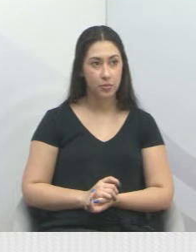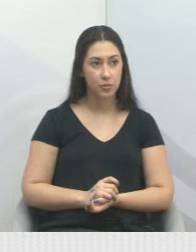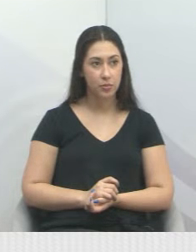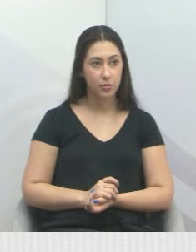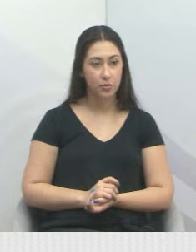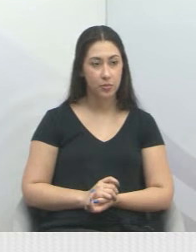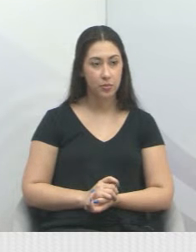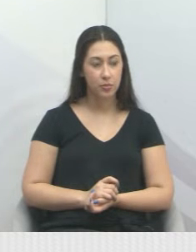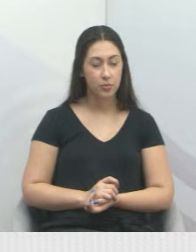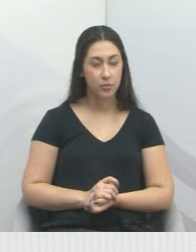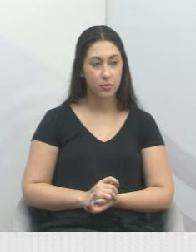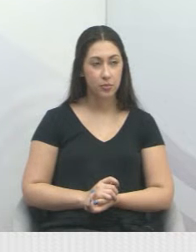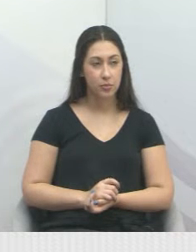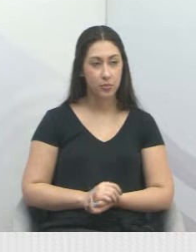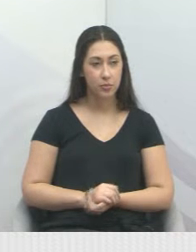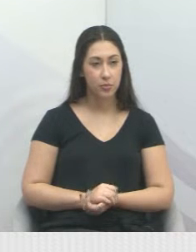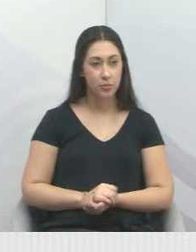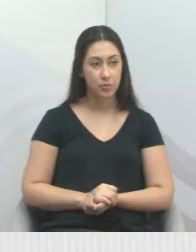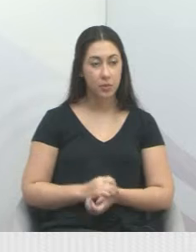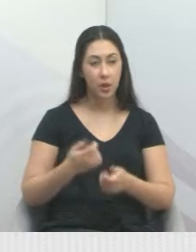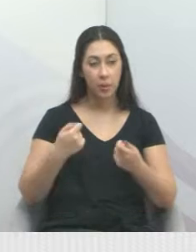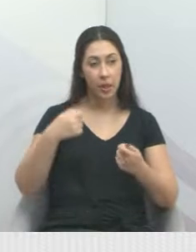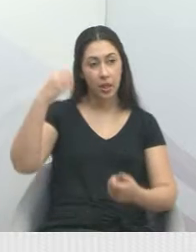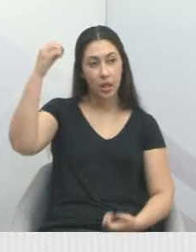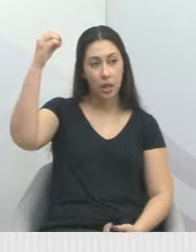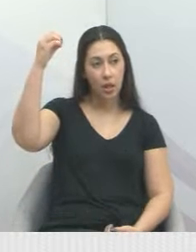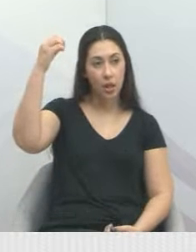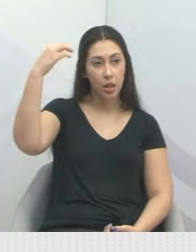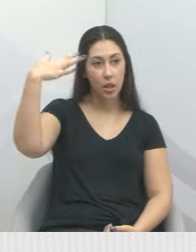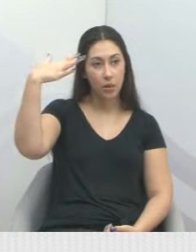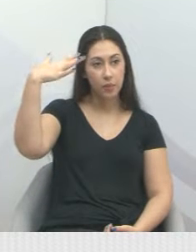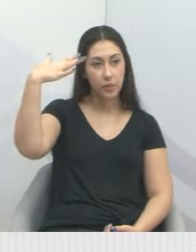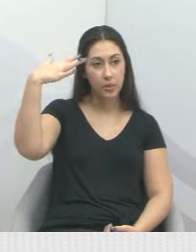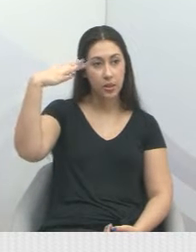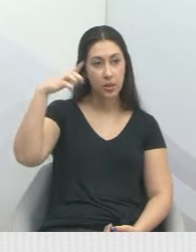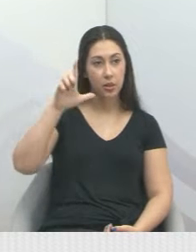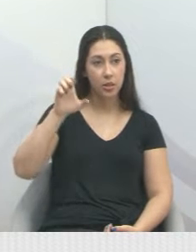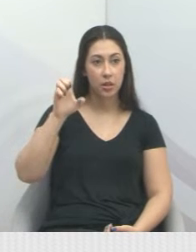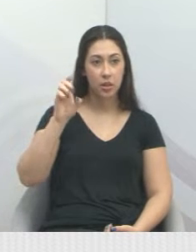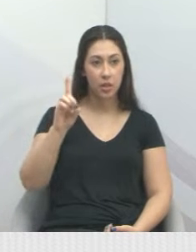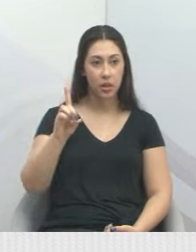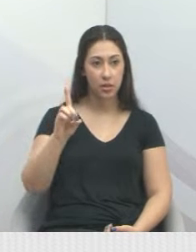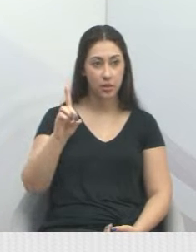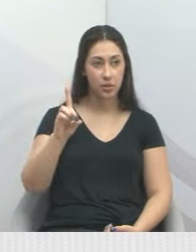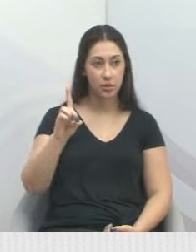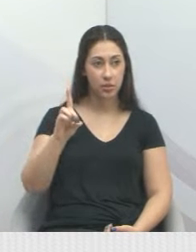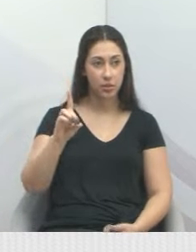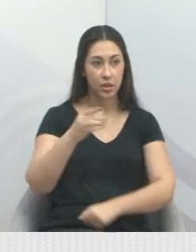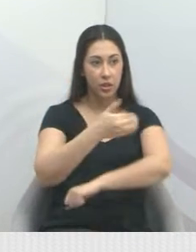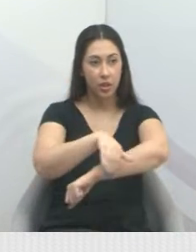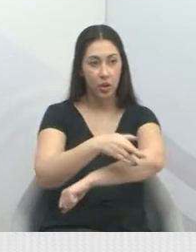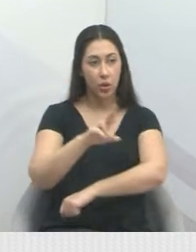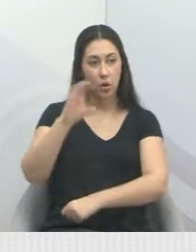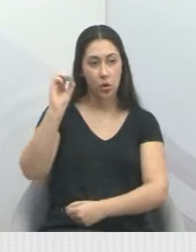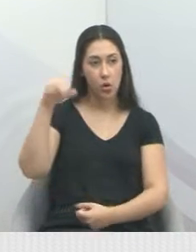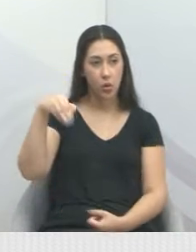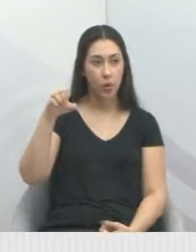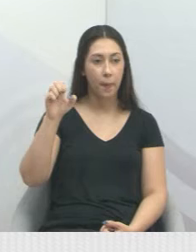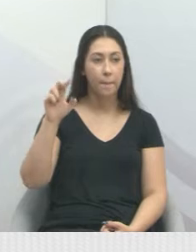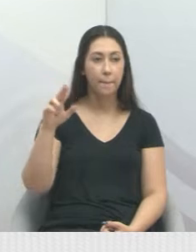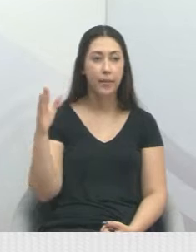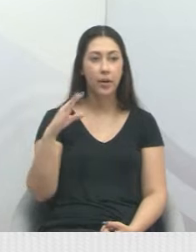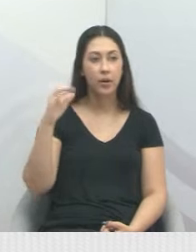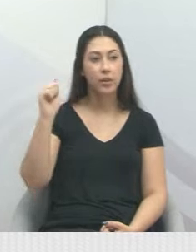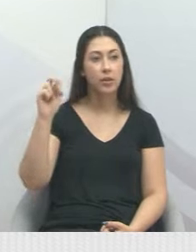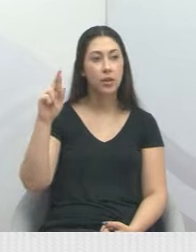A foto 11. Instalação de lâmpada de LED na avenida